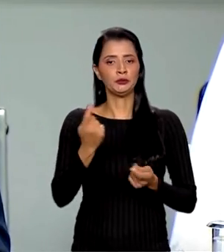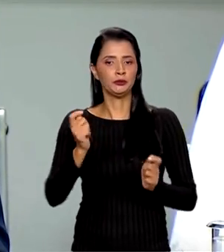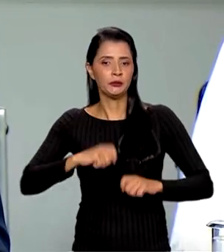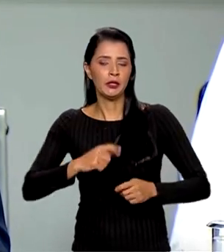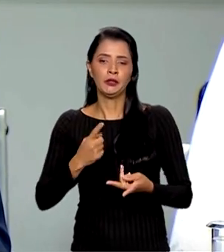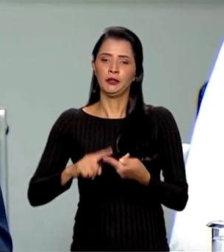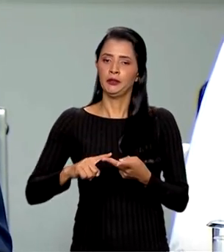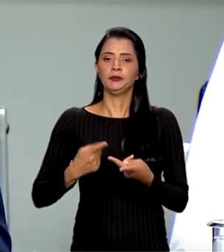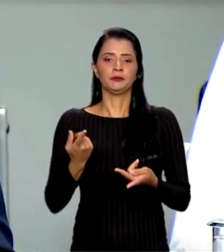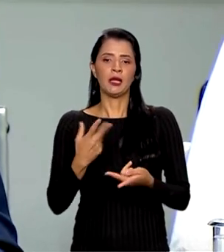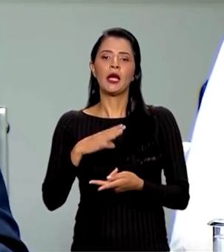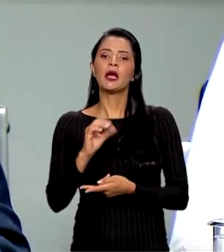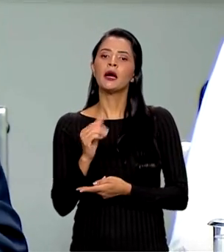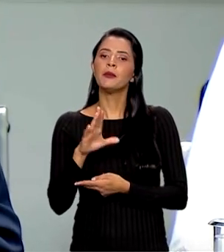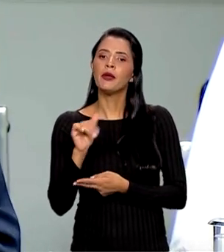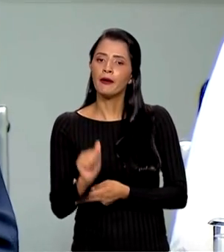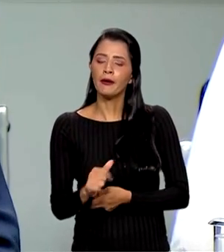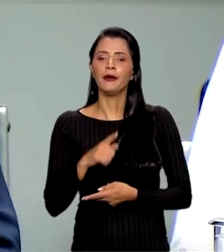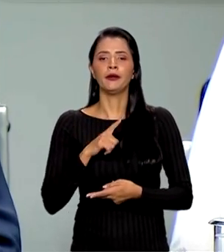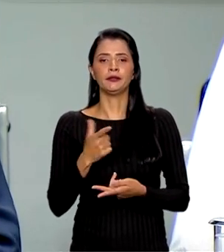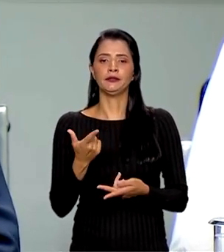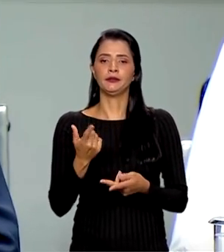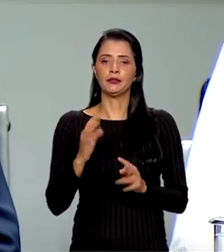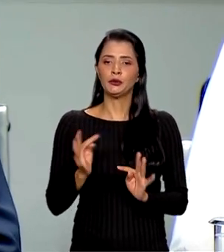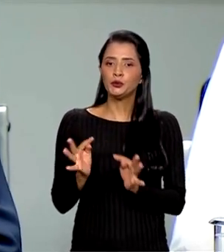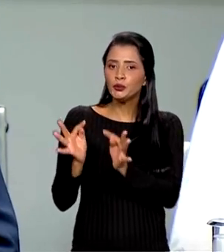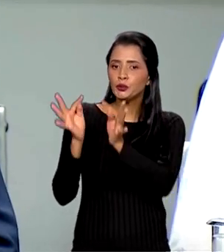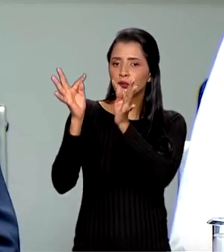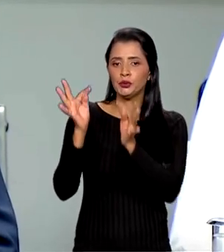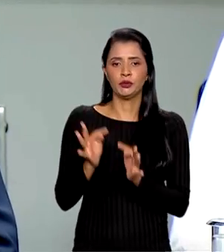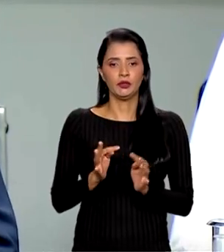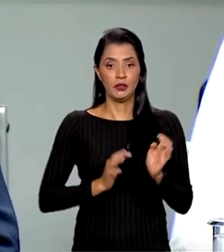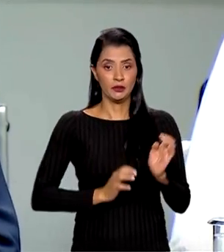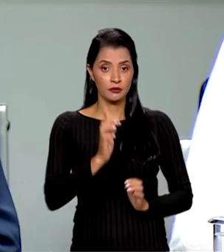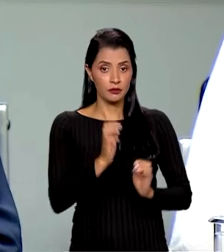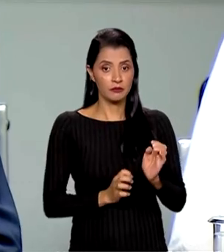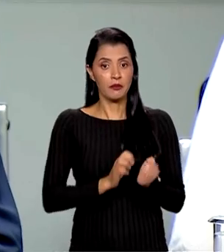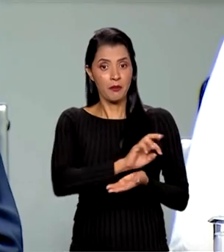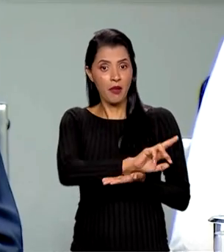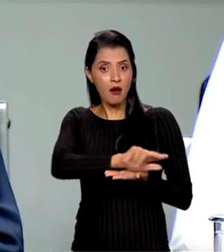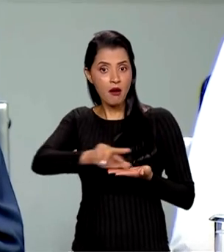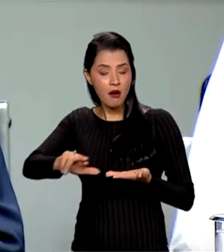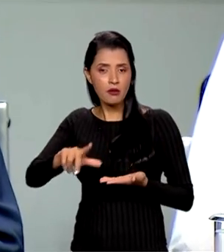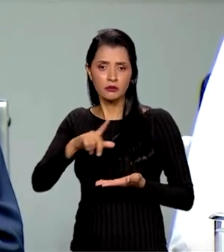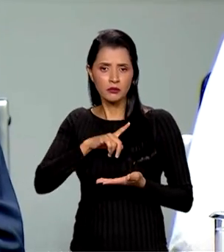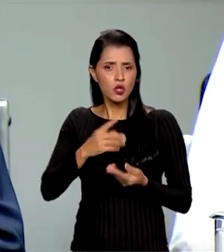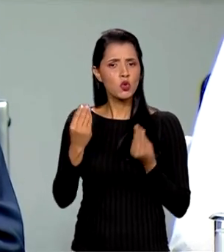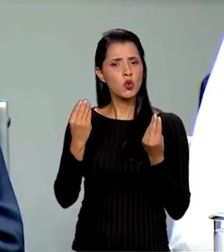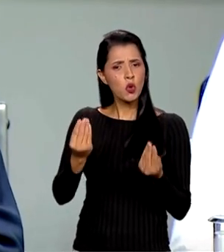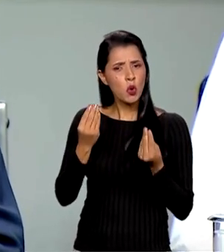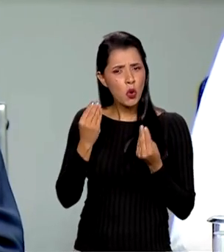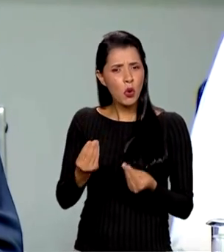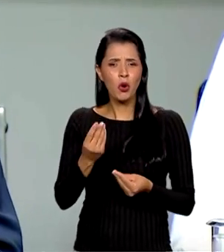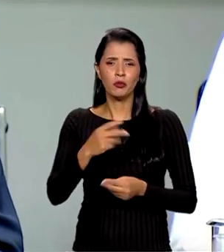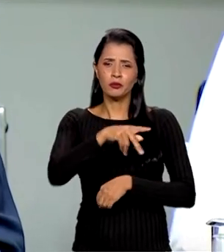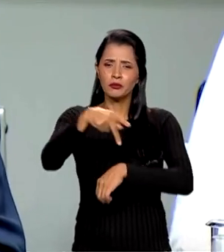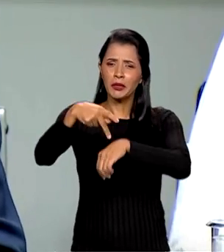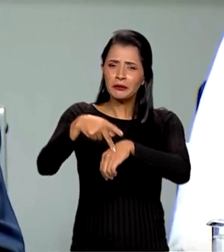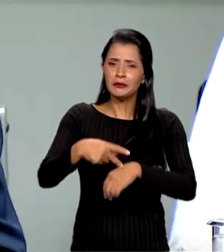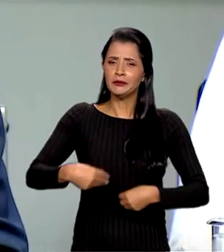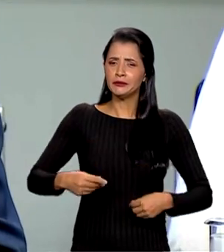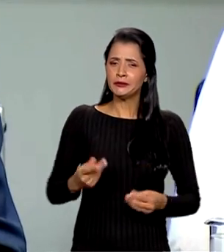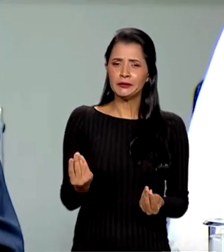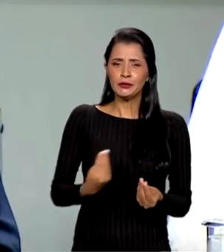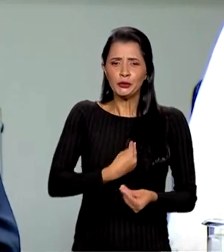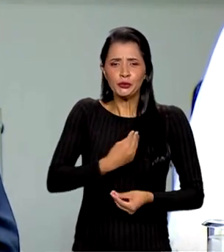reservas cambiais, tecnologia, parque industrial. Tem cabimento esse país viver